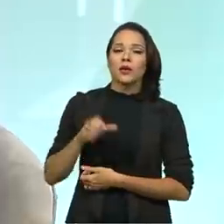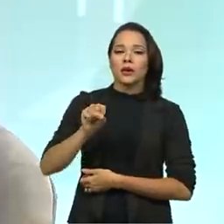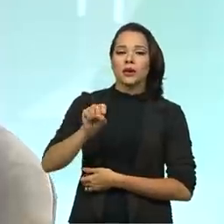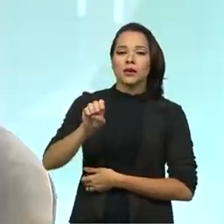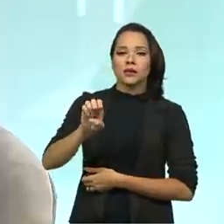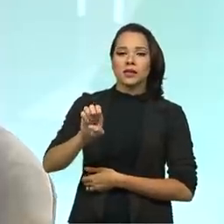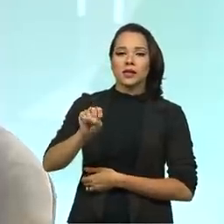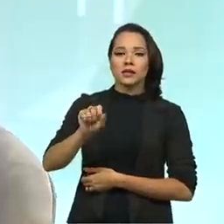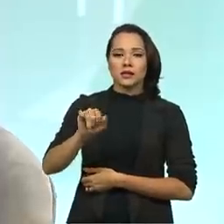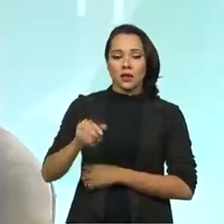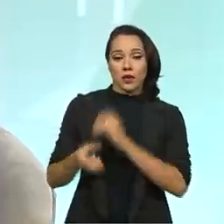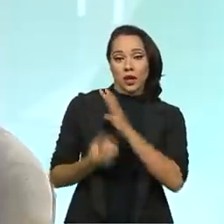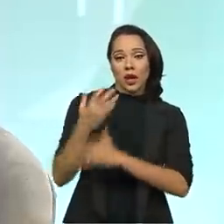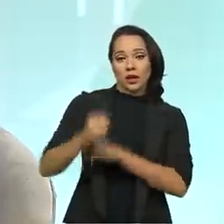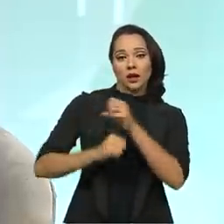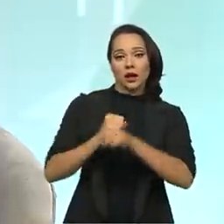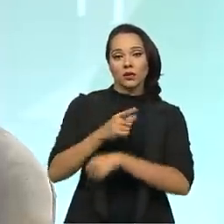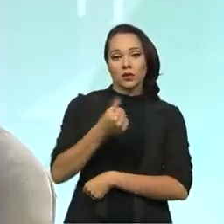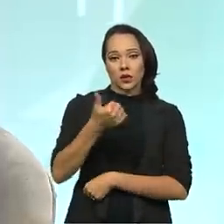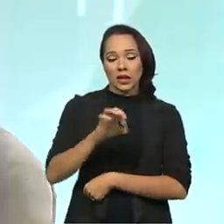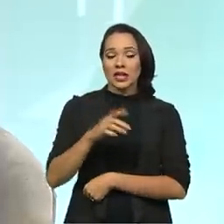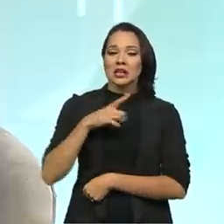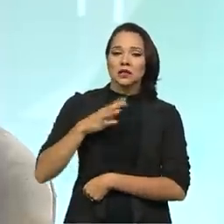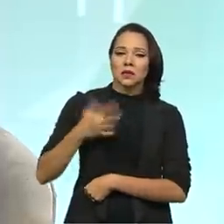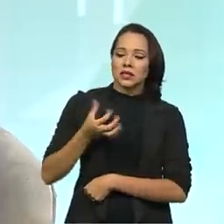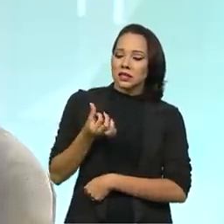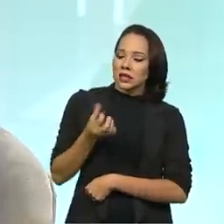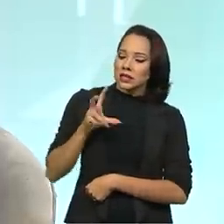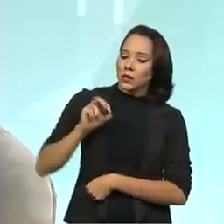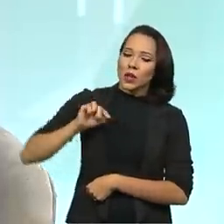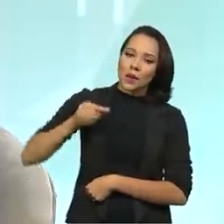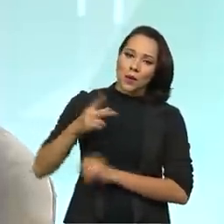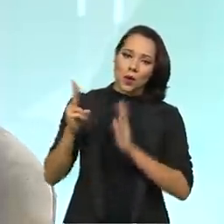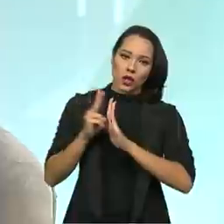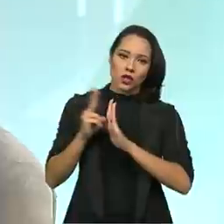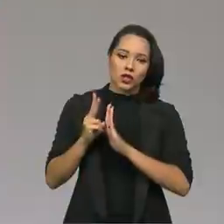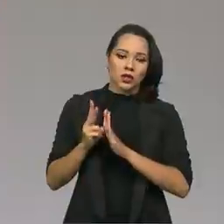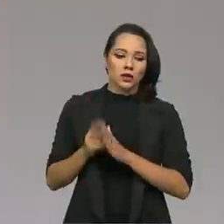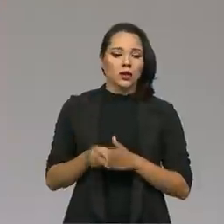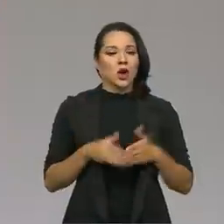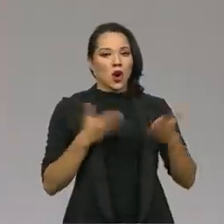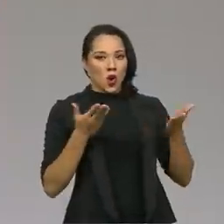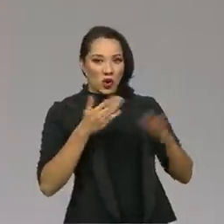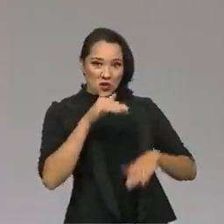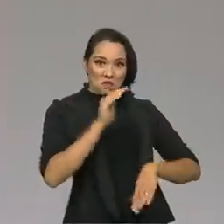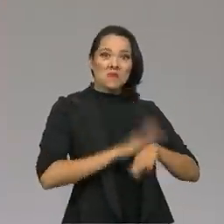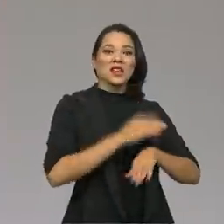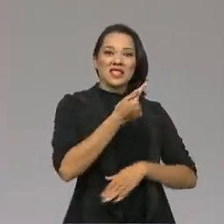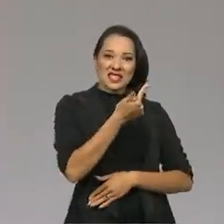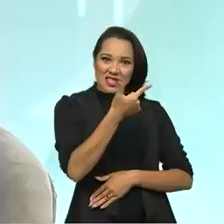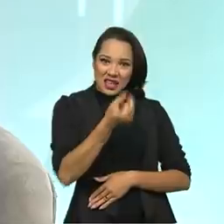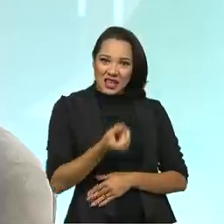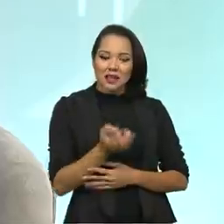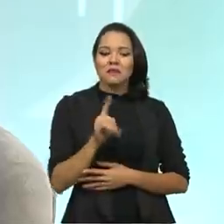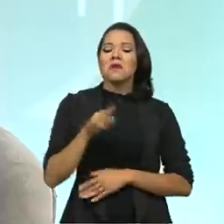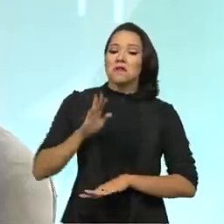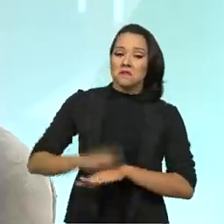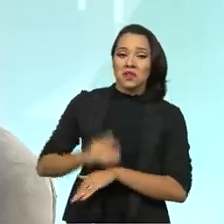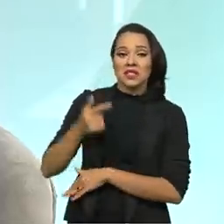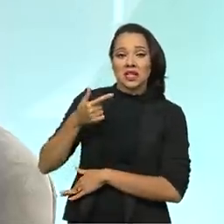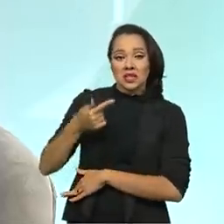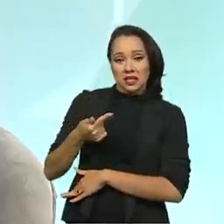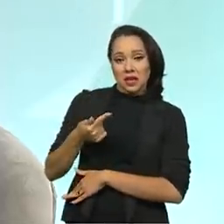foi criada em 2010, nós tínhamos 650 mil indígenas. Hoje, já passamos aí de 760, né? 761